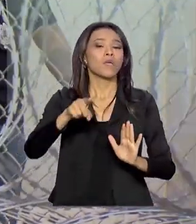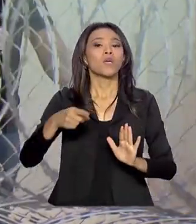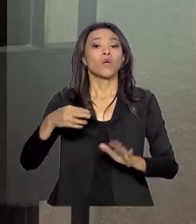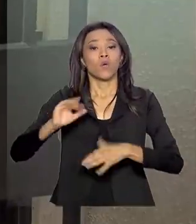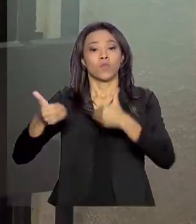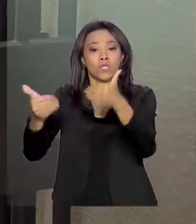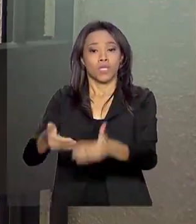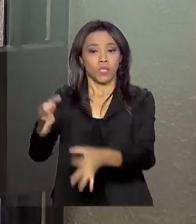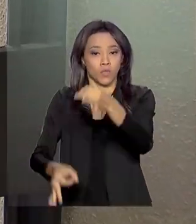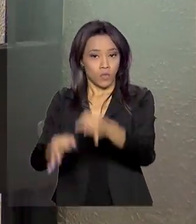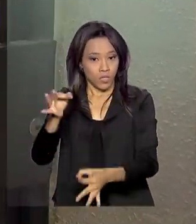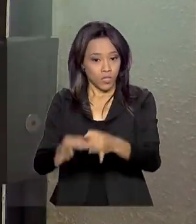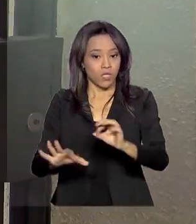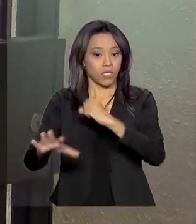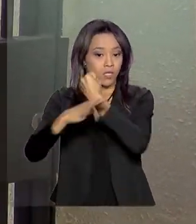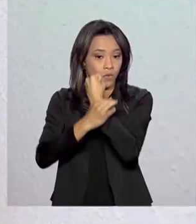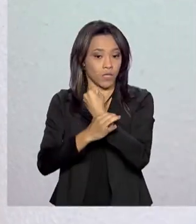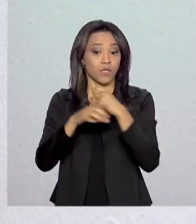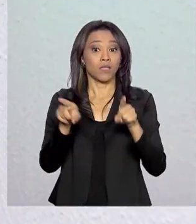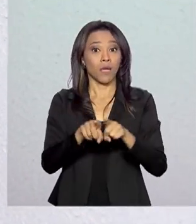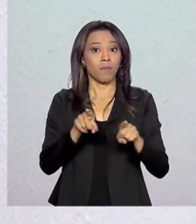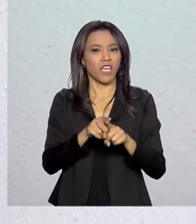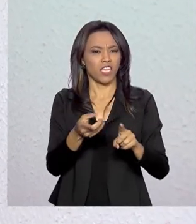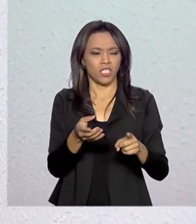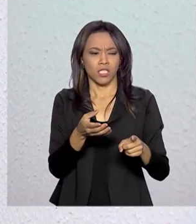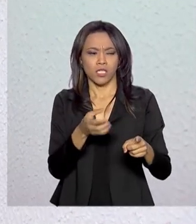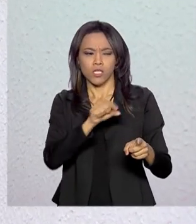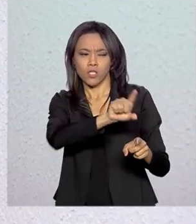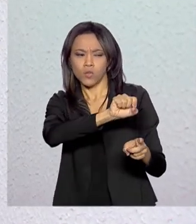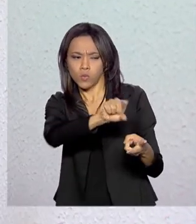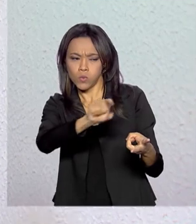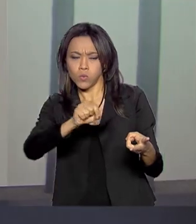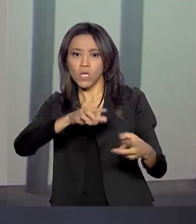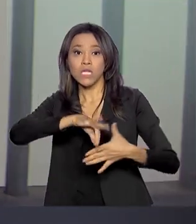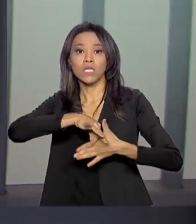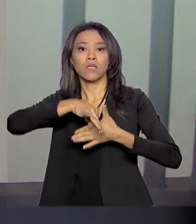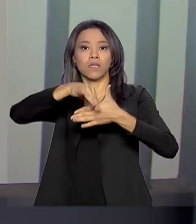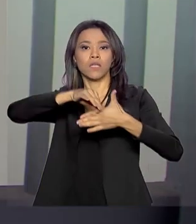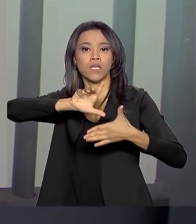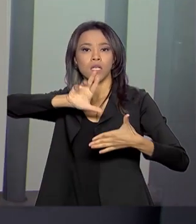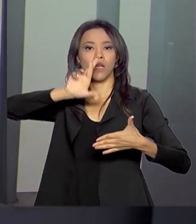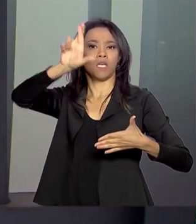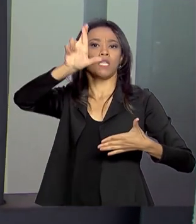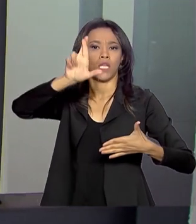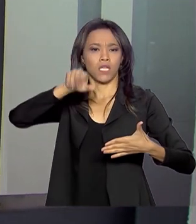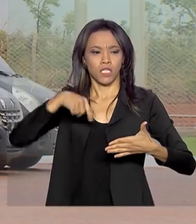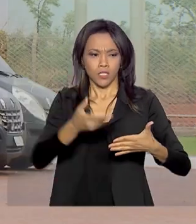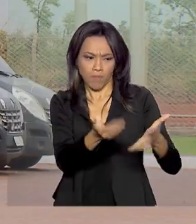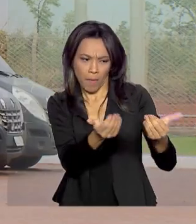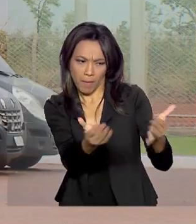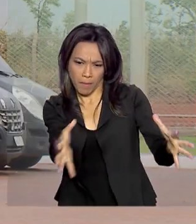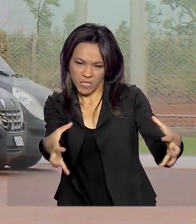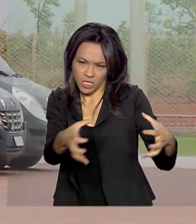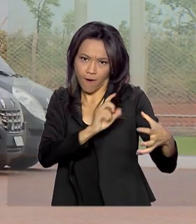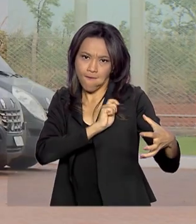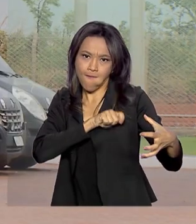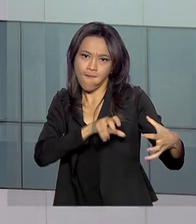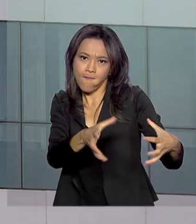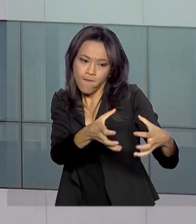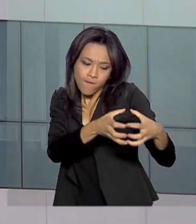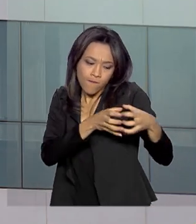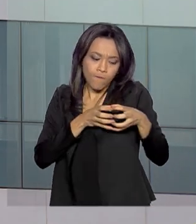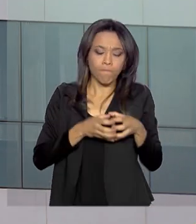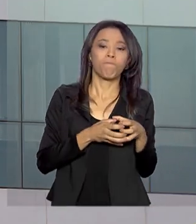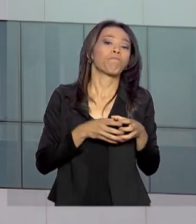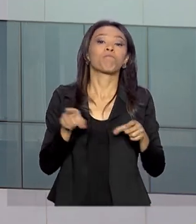Pública também isolou as lideranças criminosas em penitenciárias federais e recompôs os efetivos da Polícia Federal,